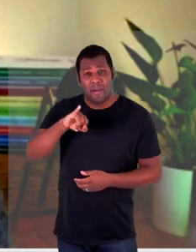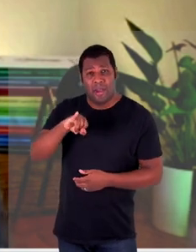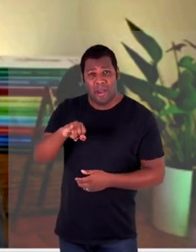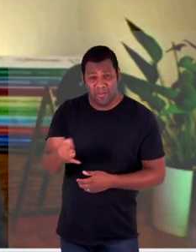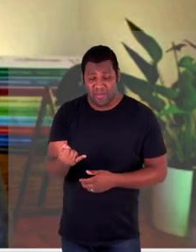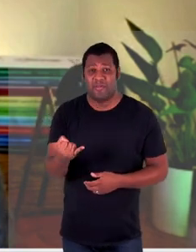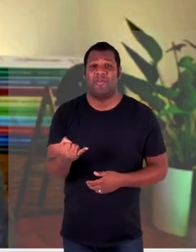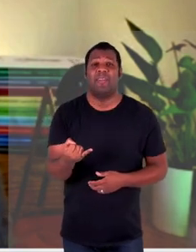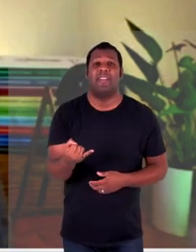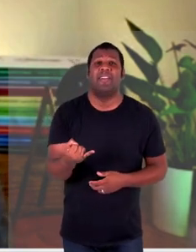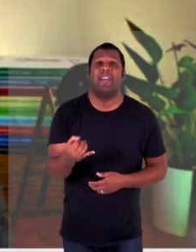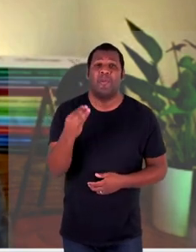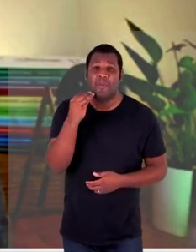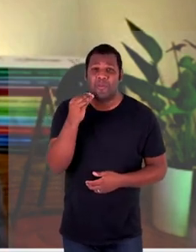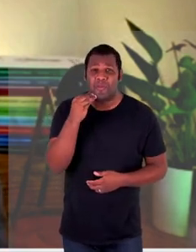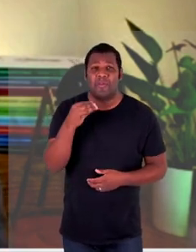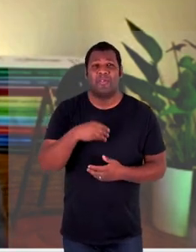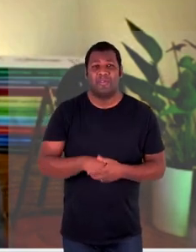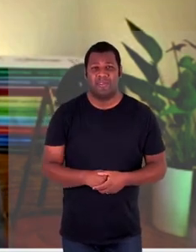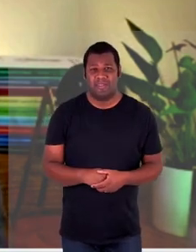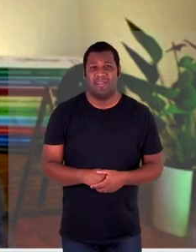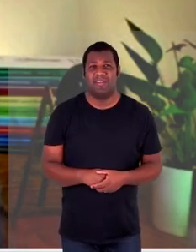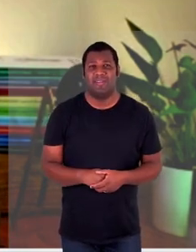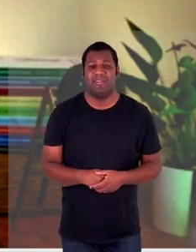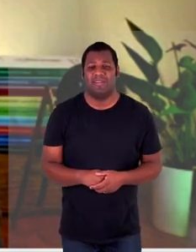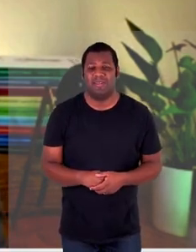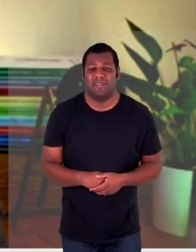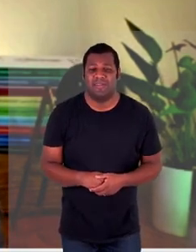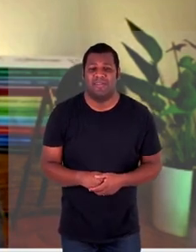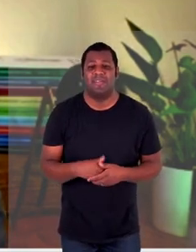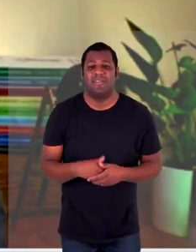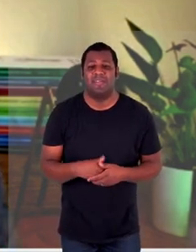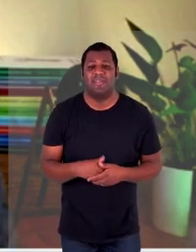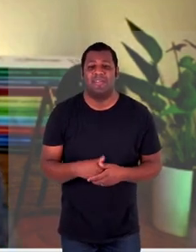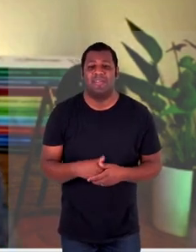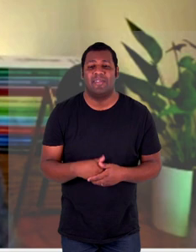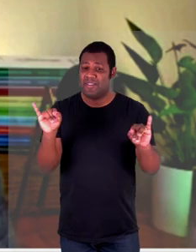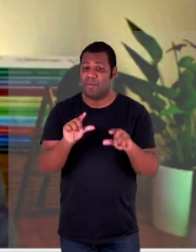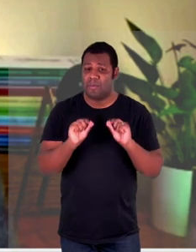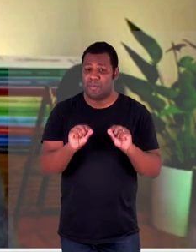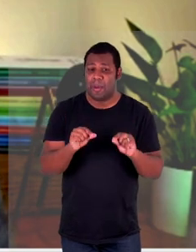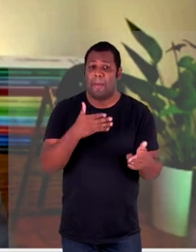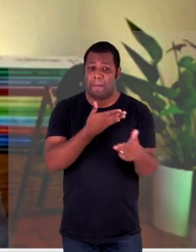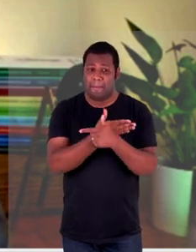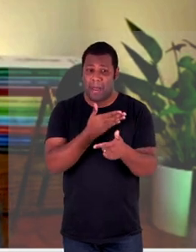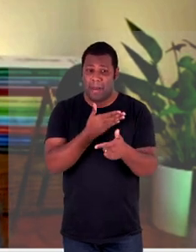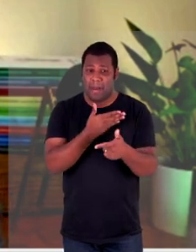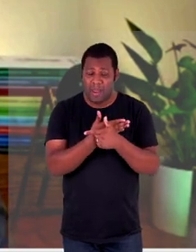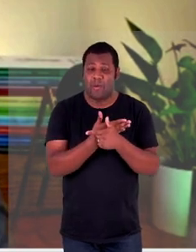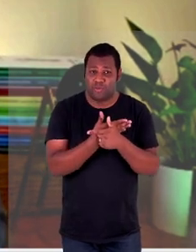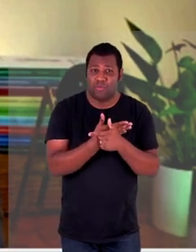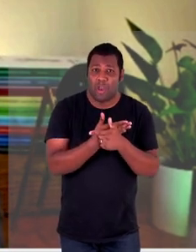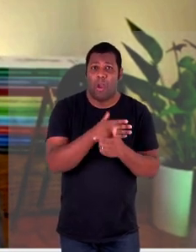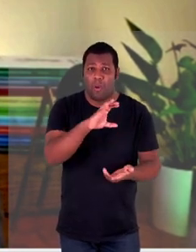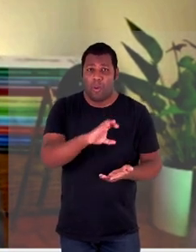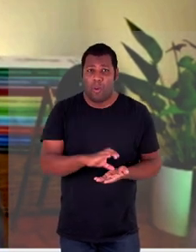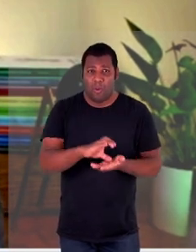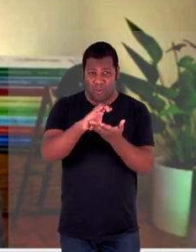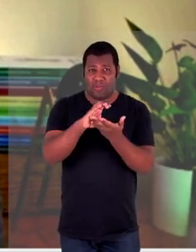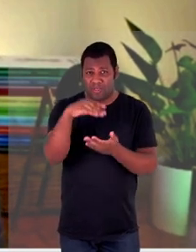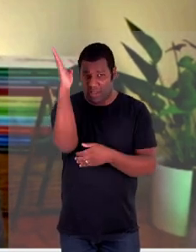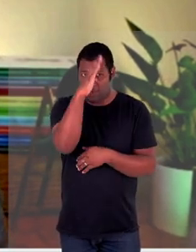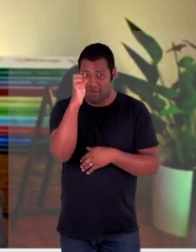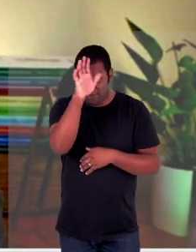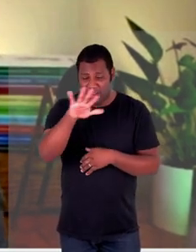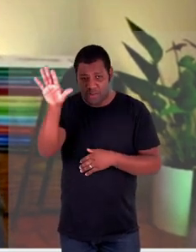emendar a fala do doutor Sucsberg para perceber como a função do Conselho Nacional do Ministério